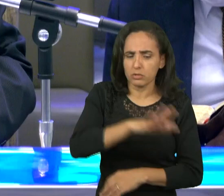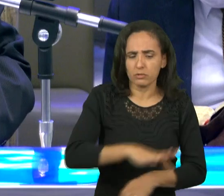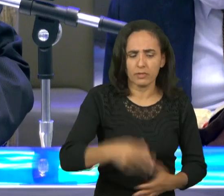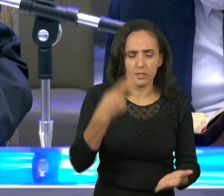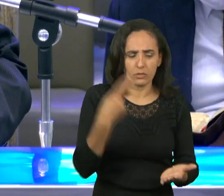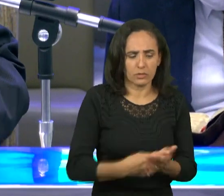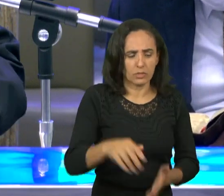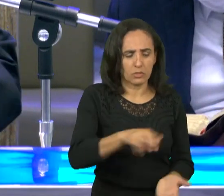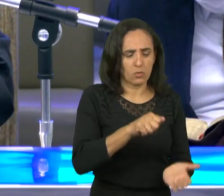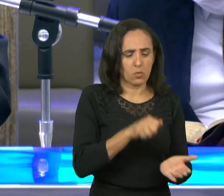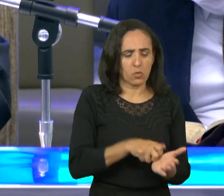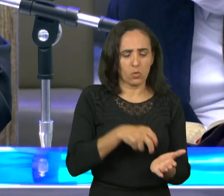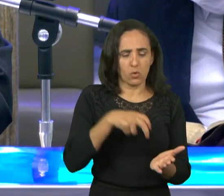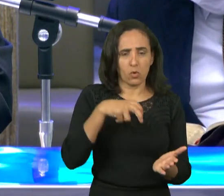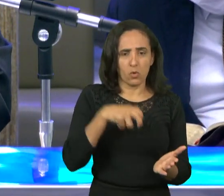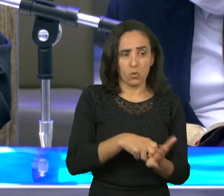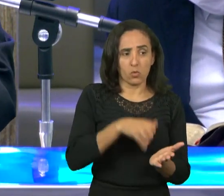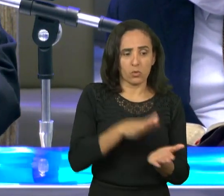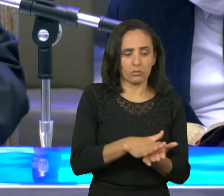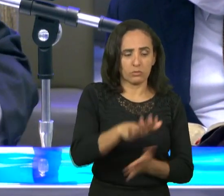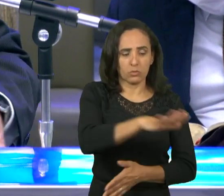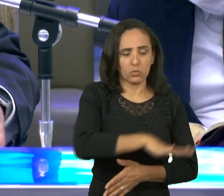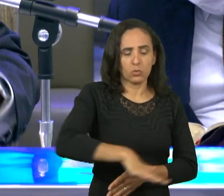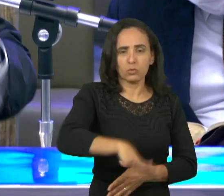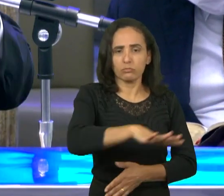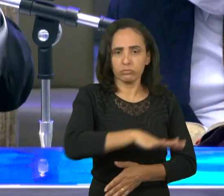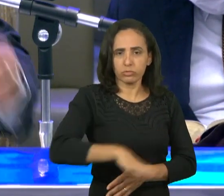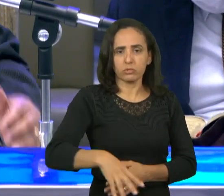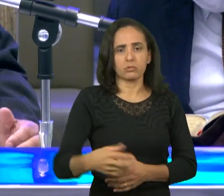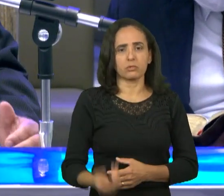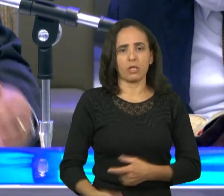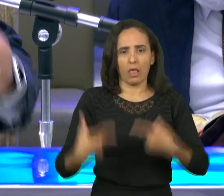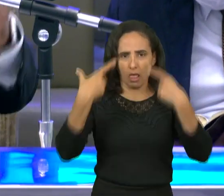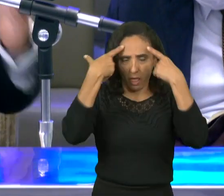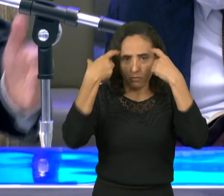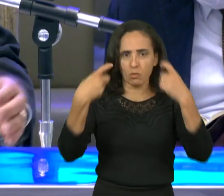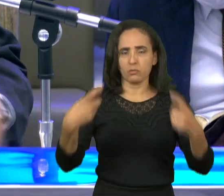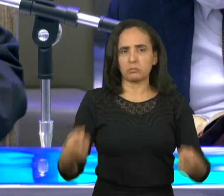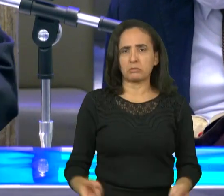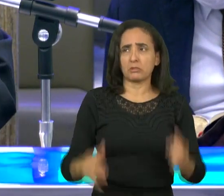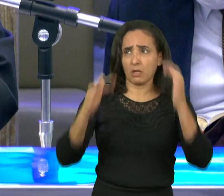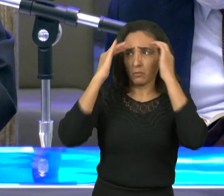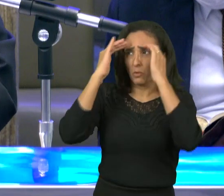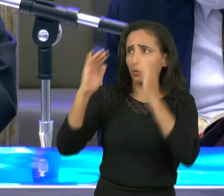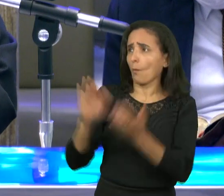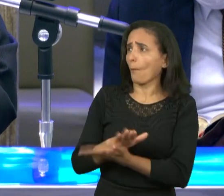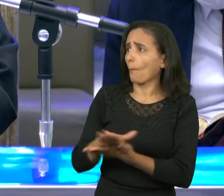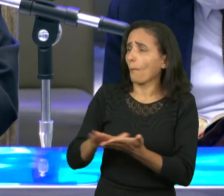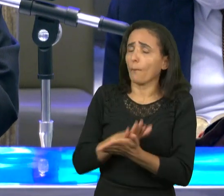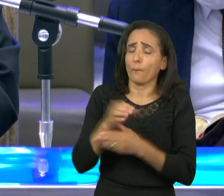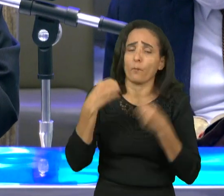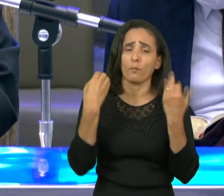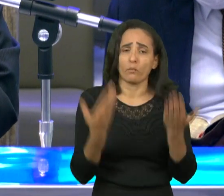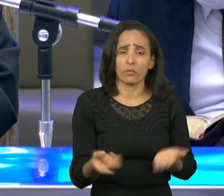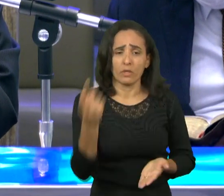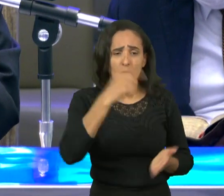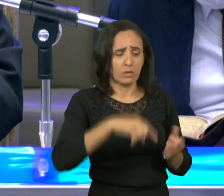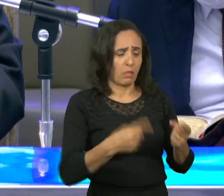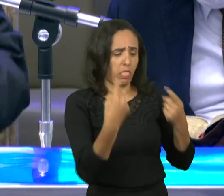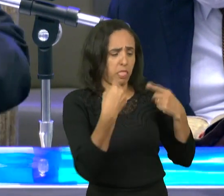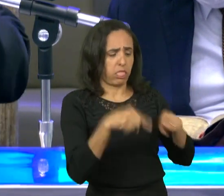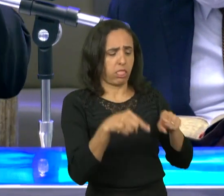julgar o pecado, para julgar a violência, a desobediência, a palavra de Deus,